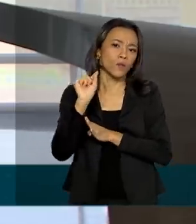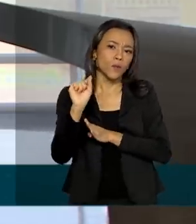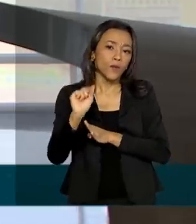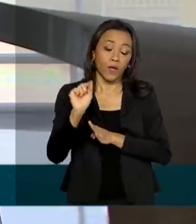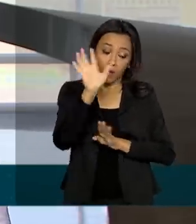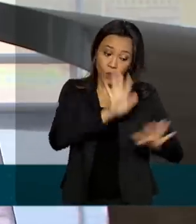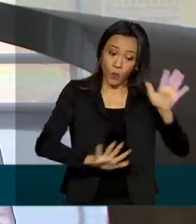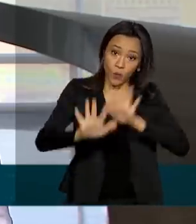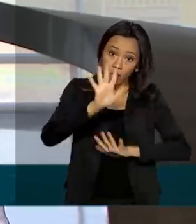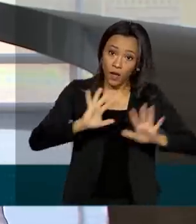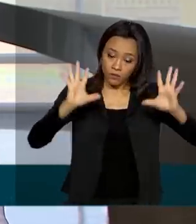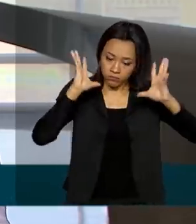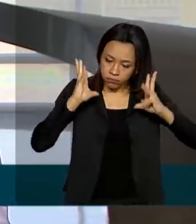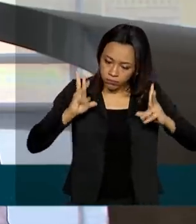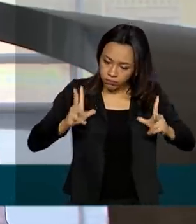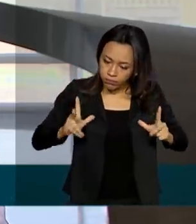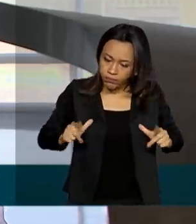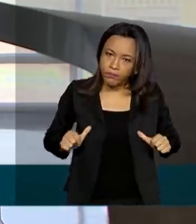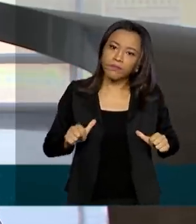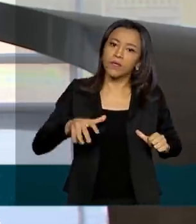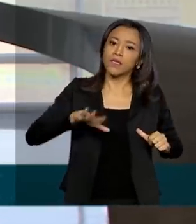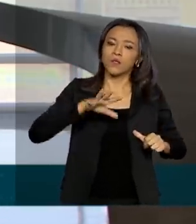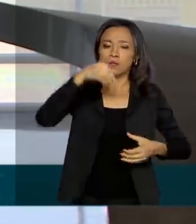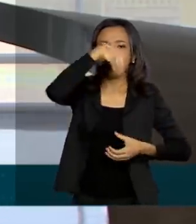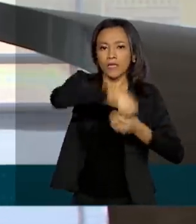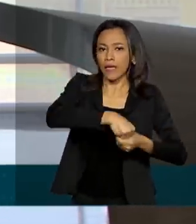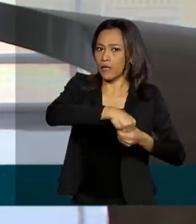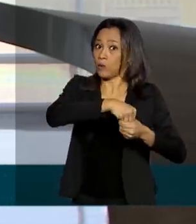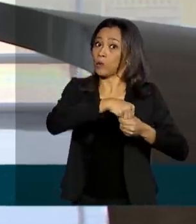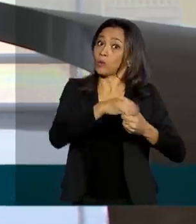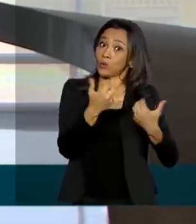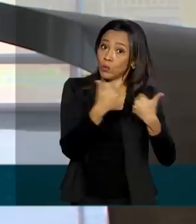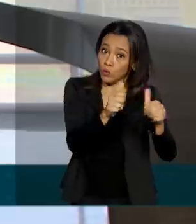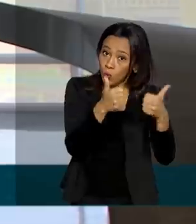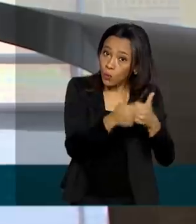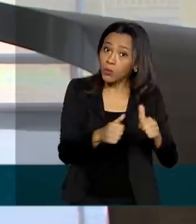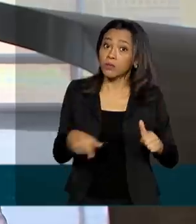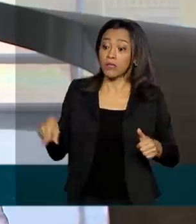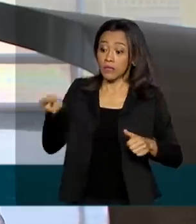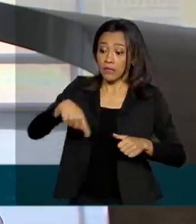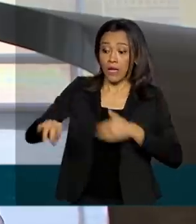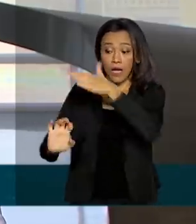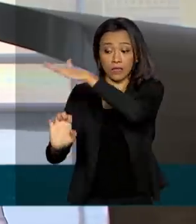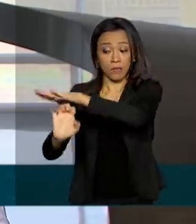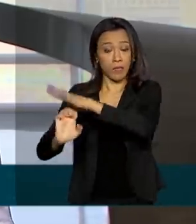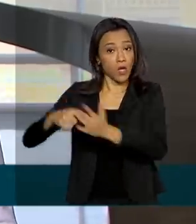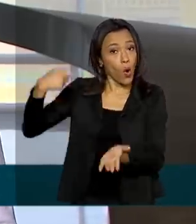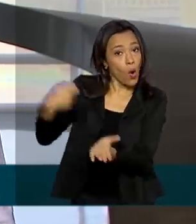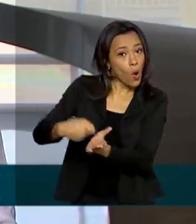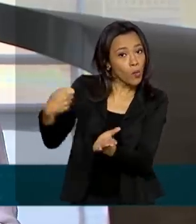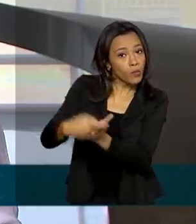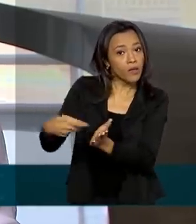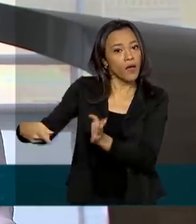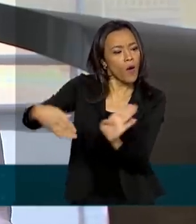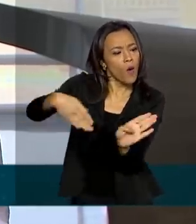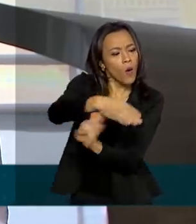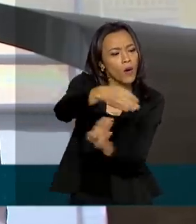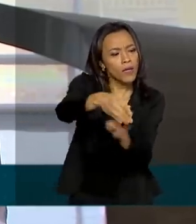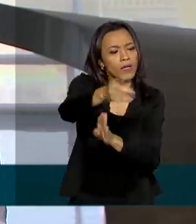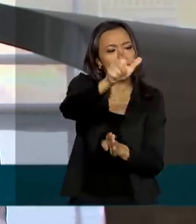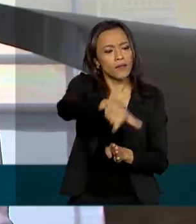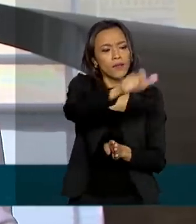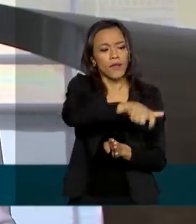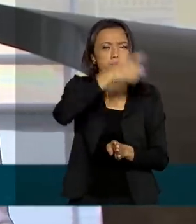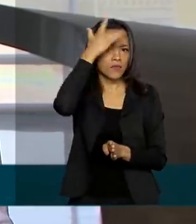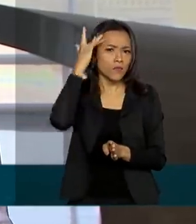higienização e desinfecção dos veículos, por exemplo, as empresas ficam obrigadas a instruir os passageiros a cada